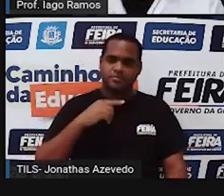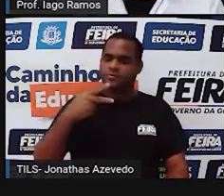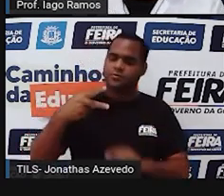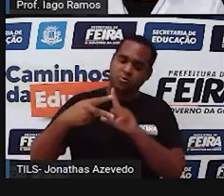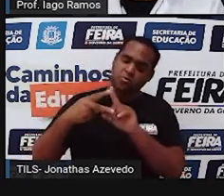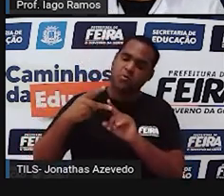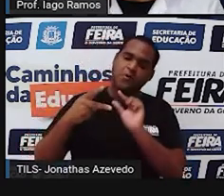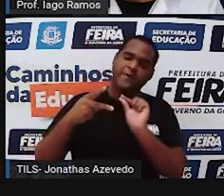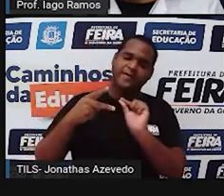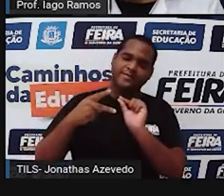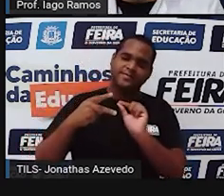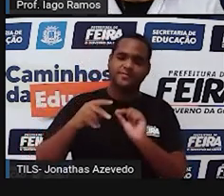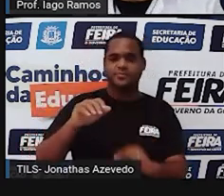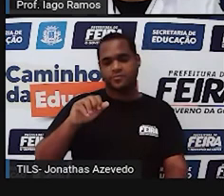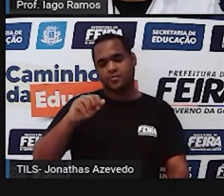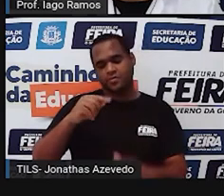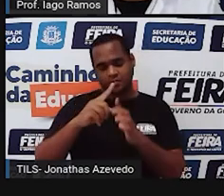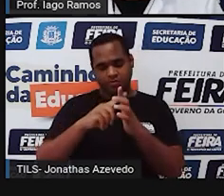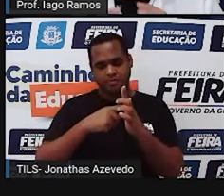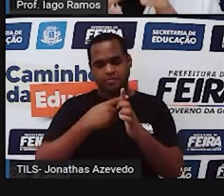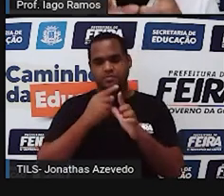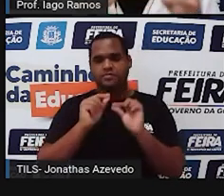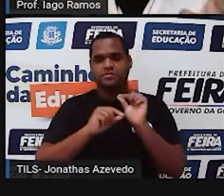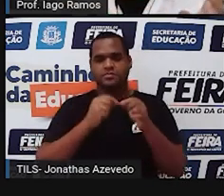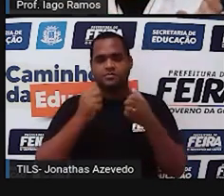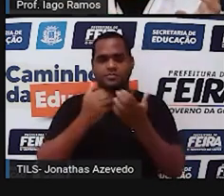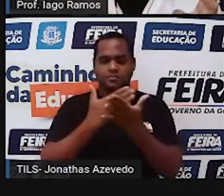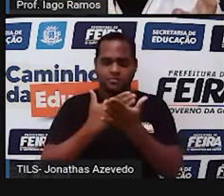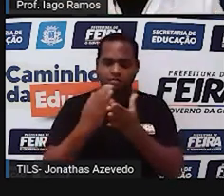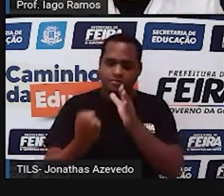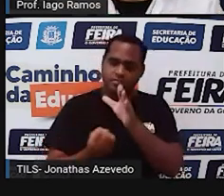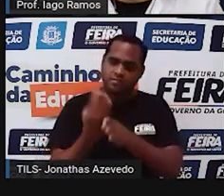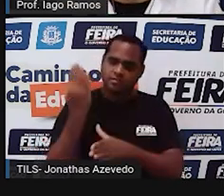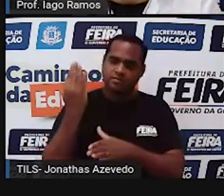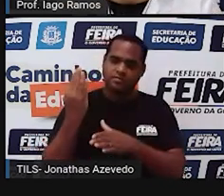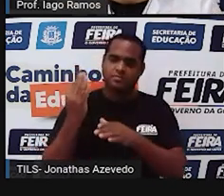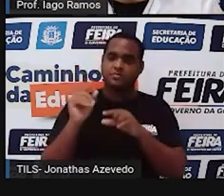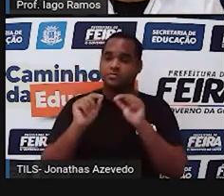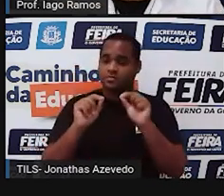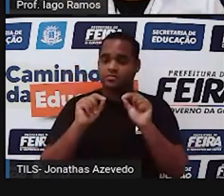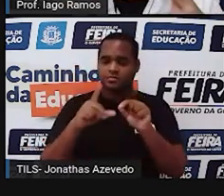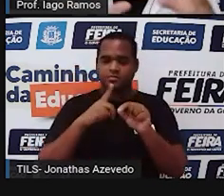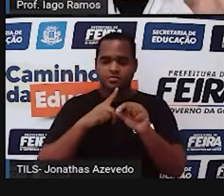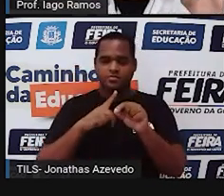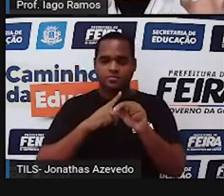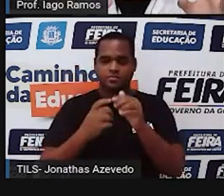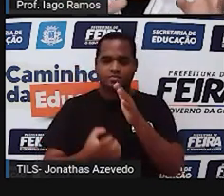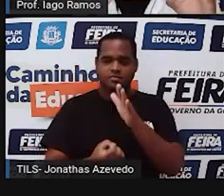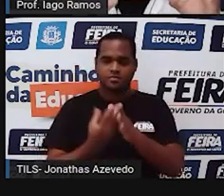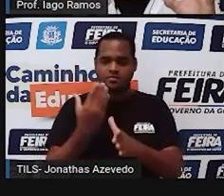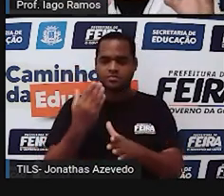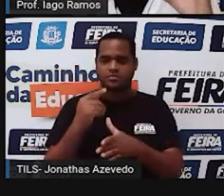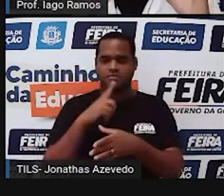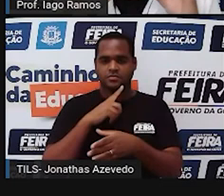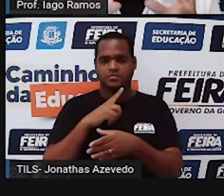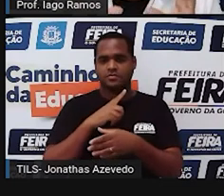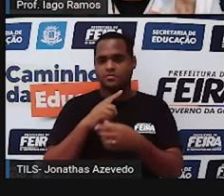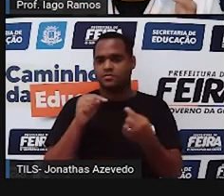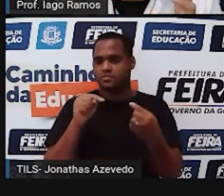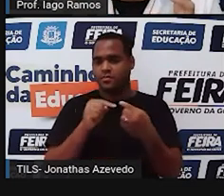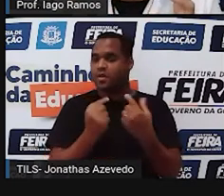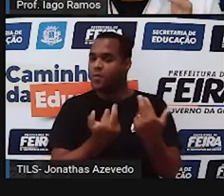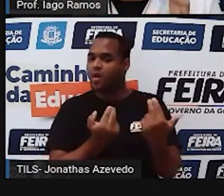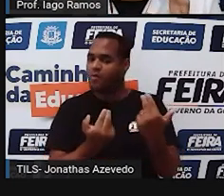dois ângulos de um ângulo surgiram dois tá e esses dois que surgiram tá são